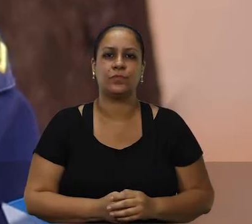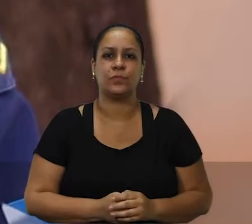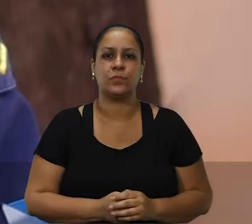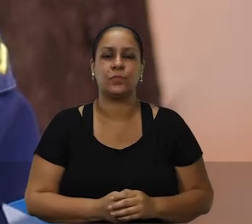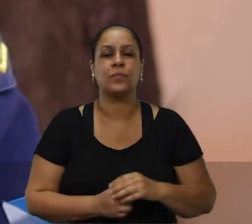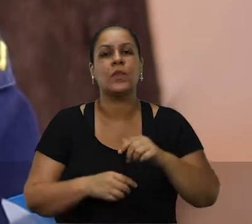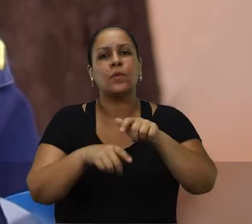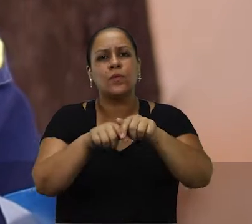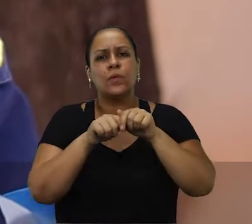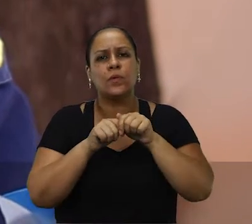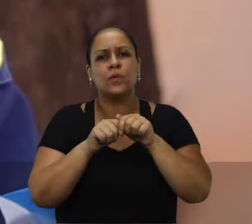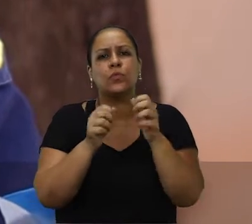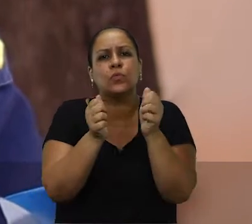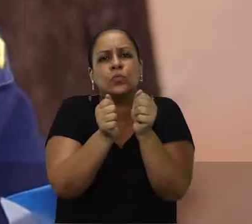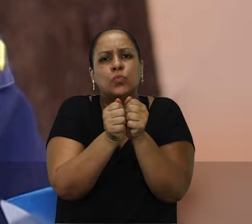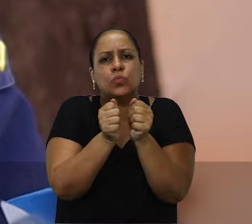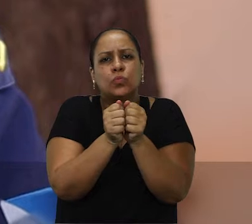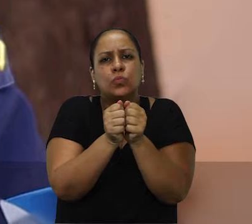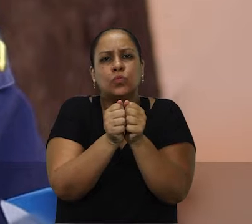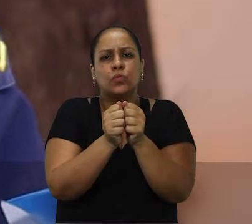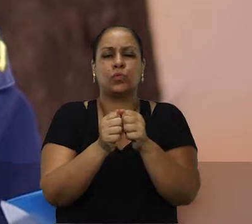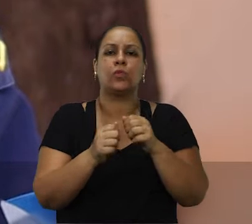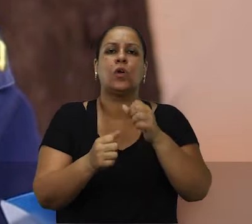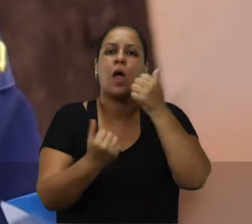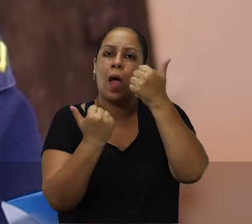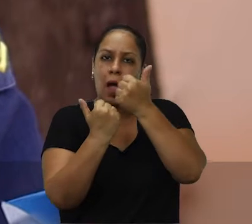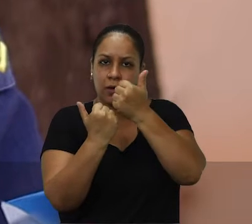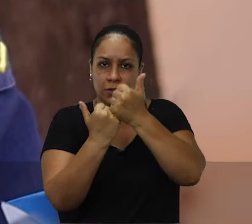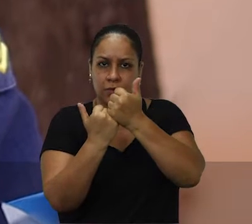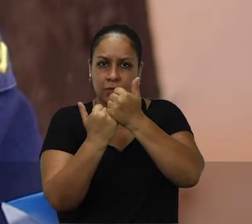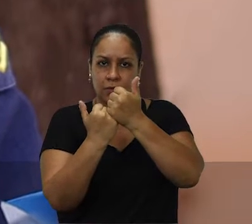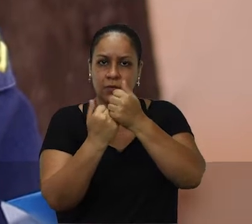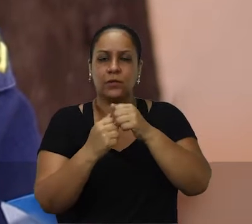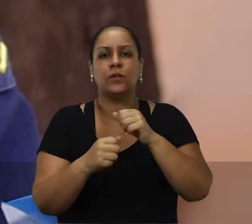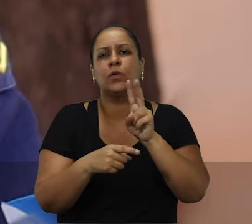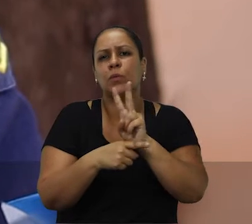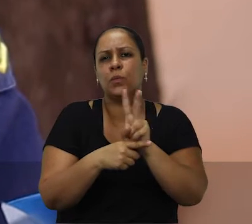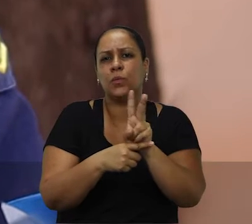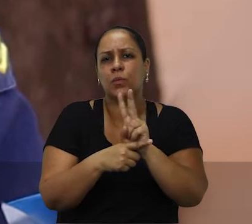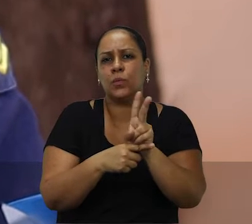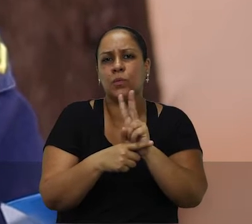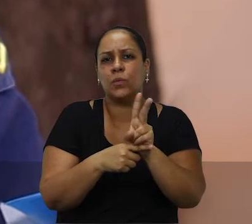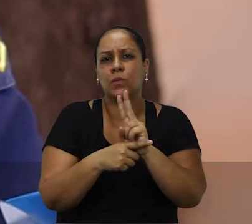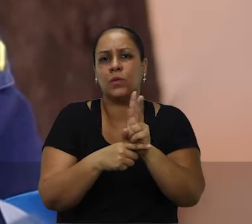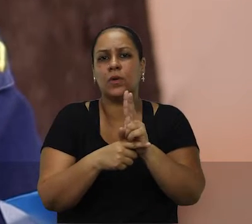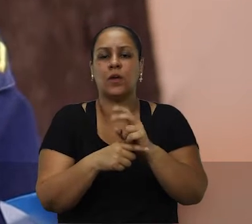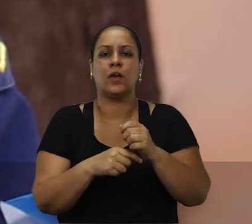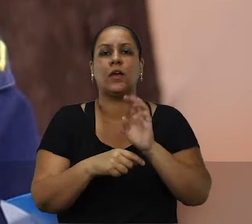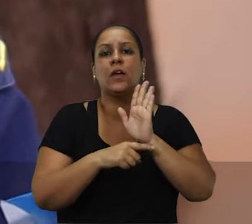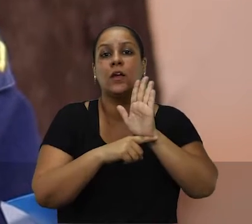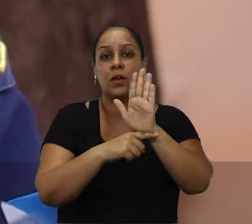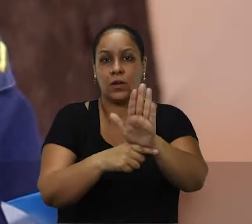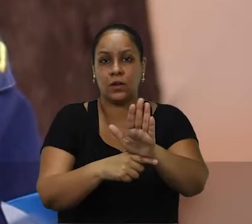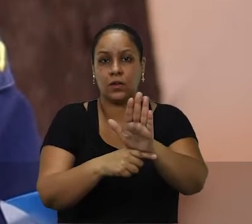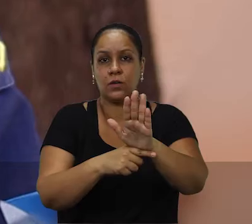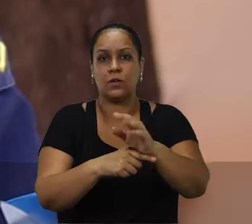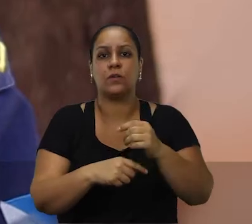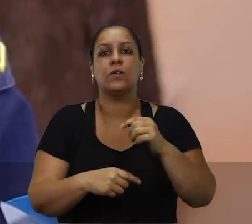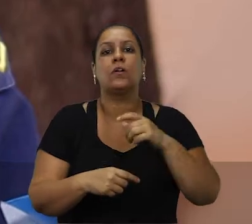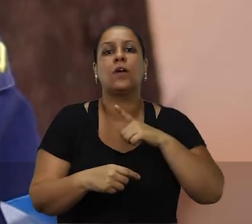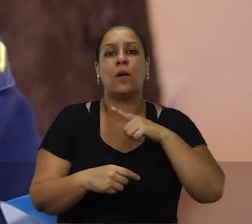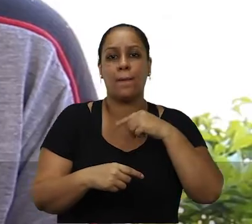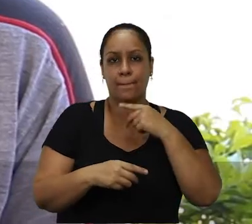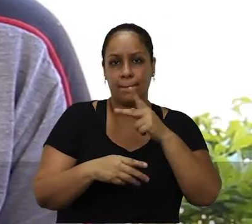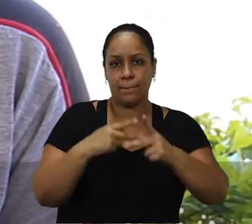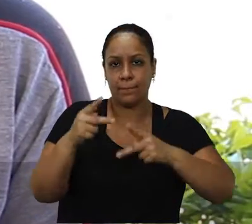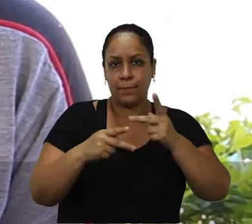por estarmos unidos em apoio, em cuidar e auxiliar a população